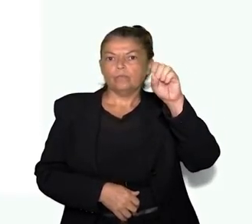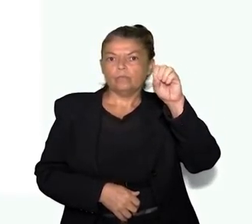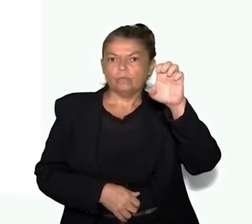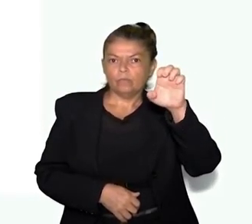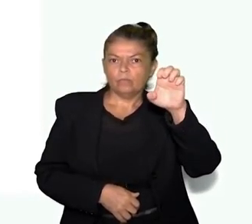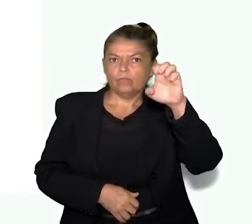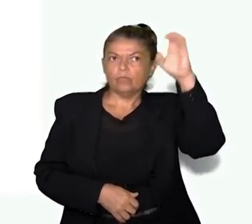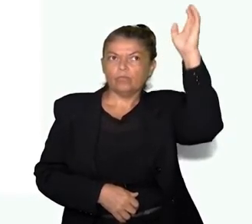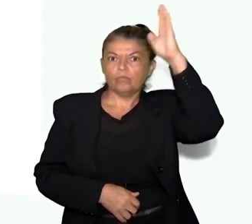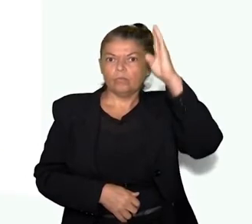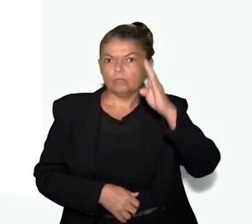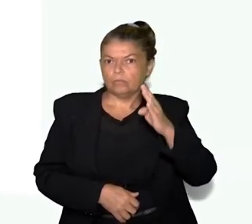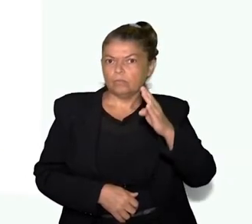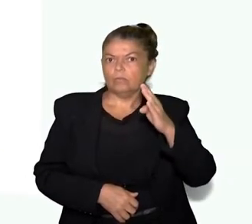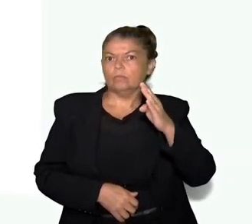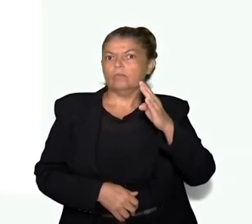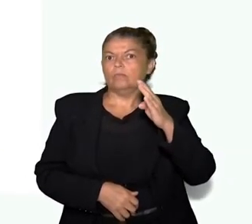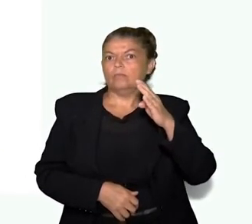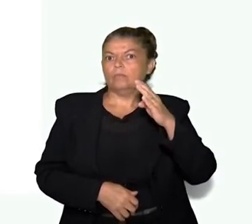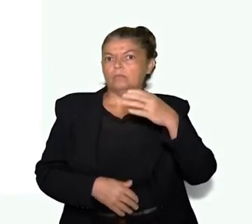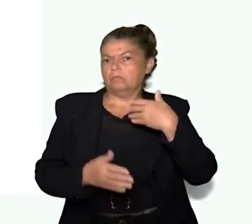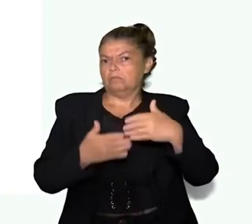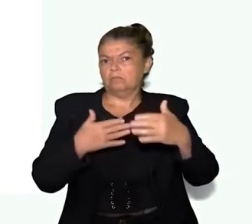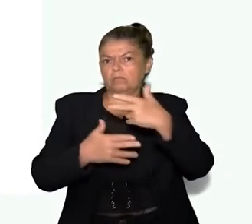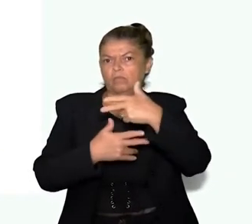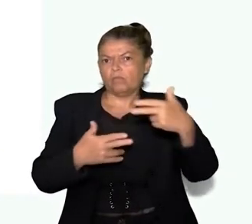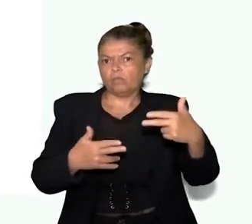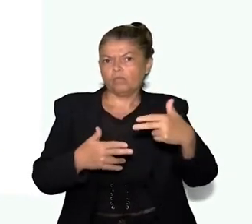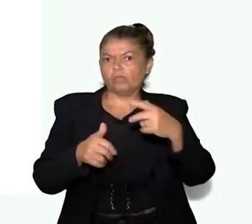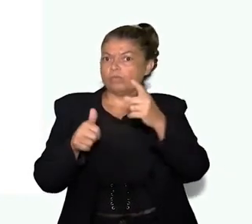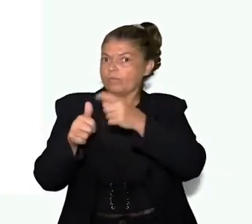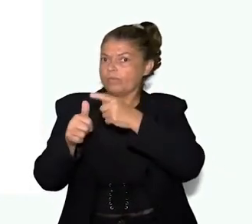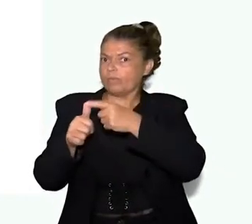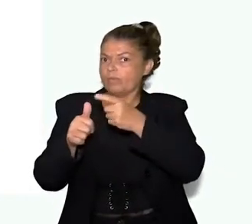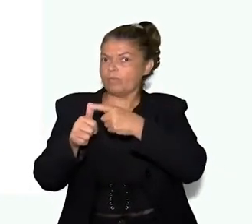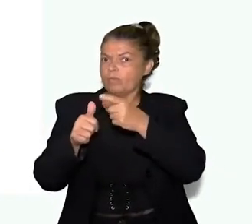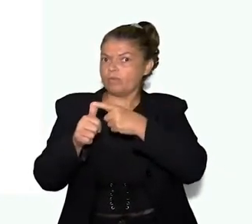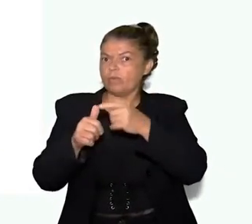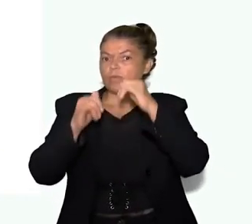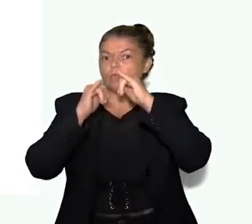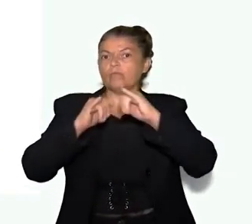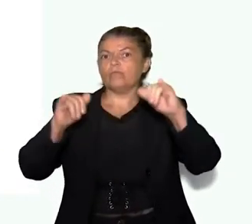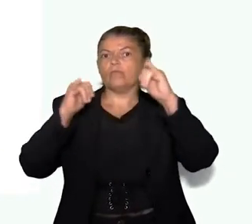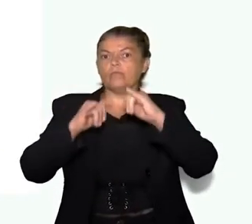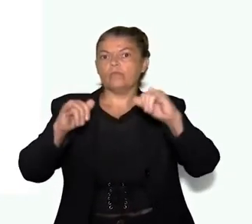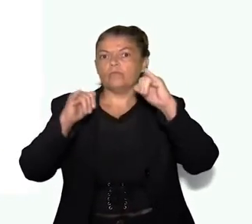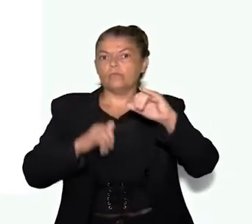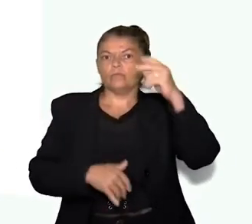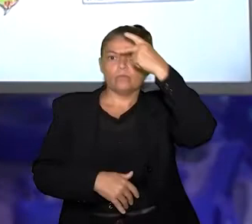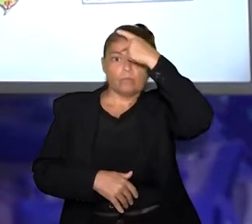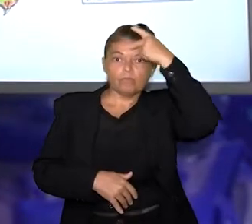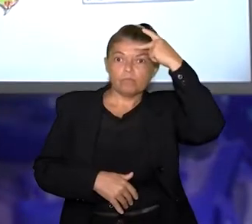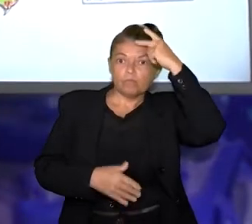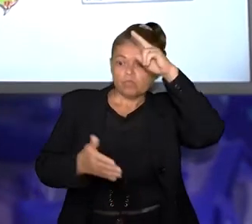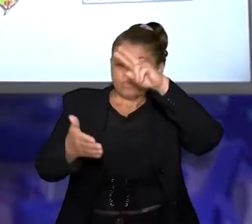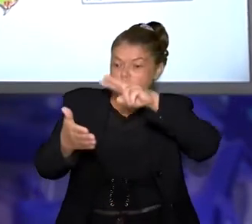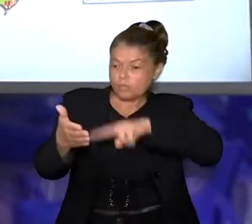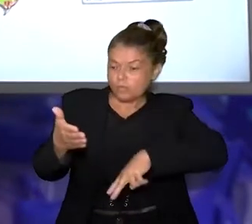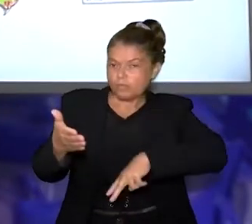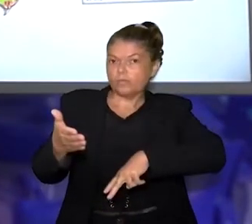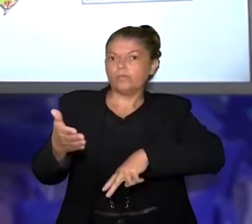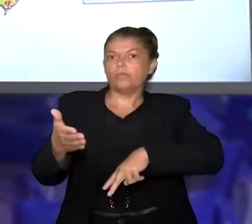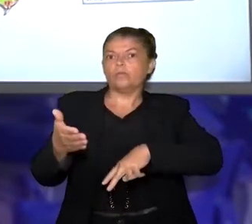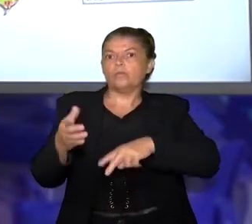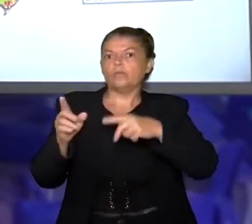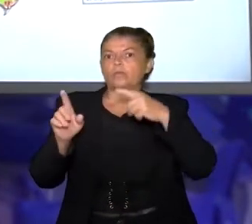ele vai determinar o que vai ser estudado nesse mapa. O título do mapa costuma ser a primeira informação que o leitor de um mapa procura receber. Ou